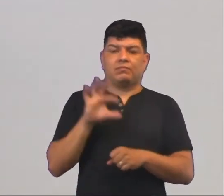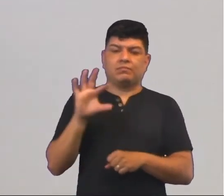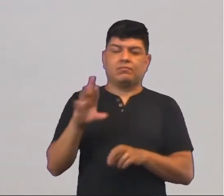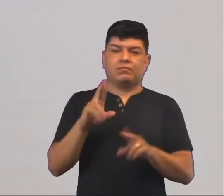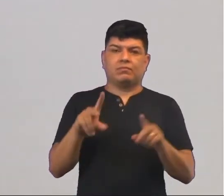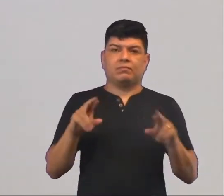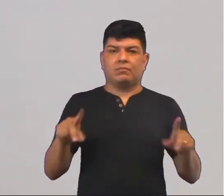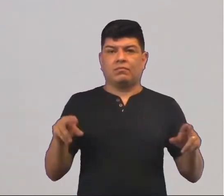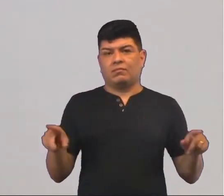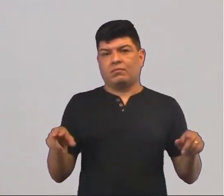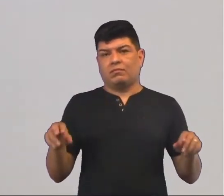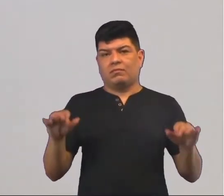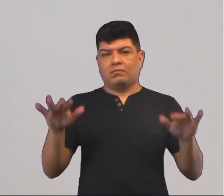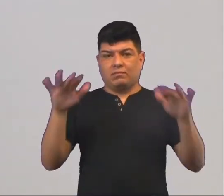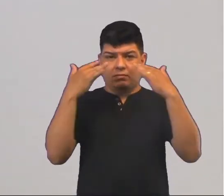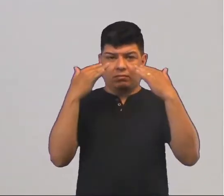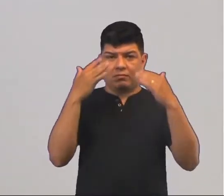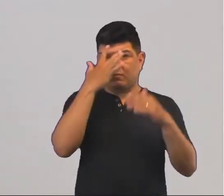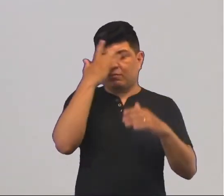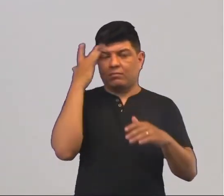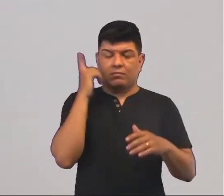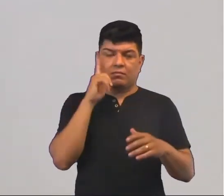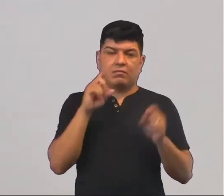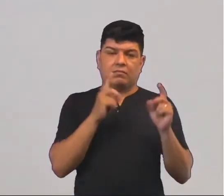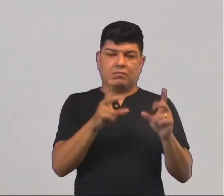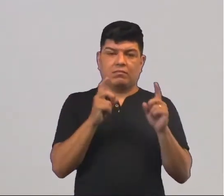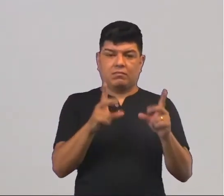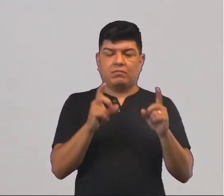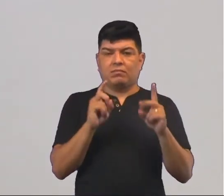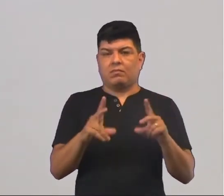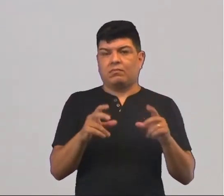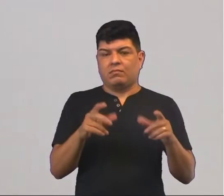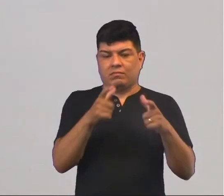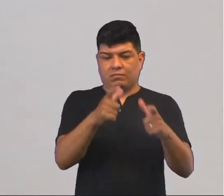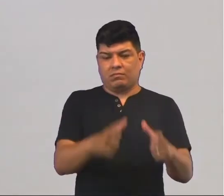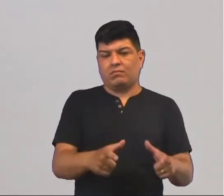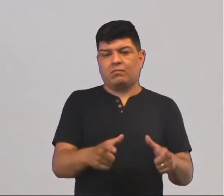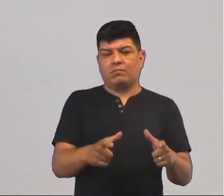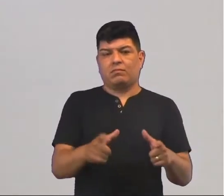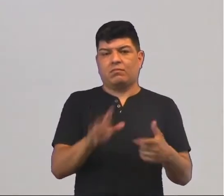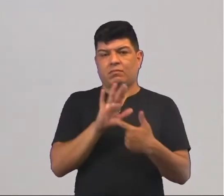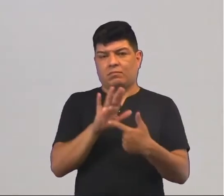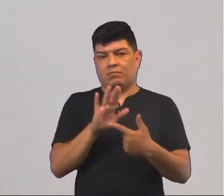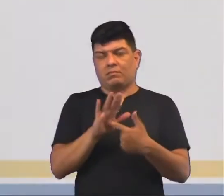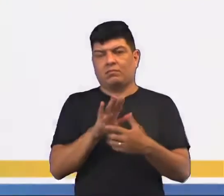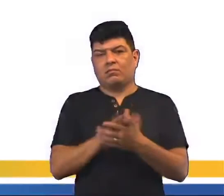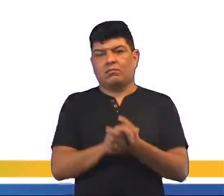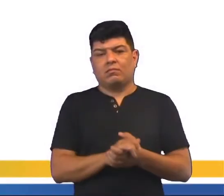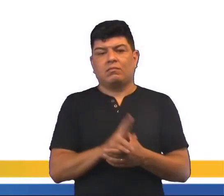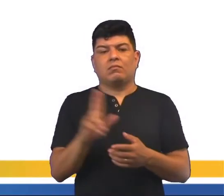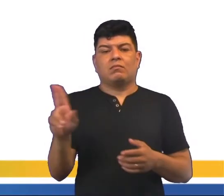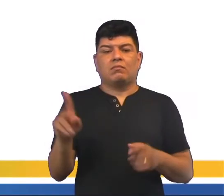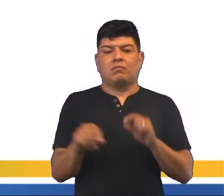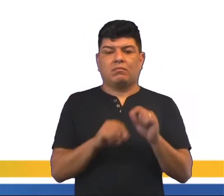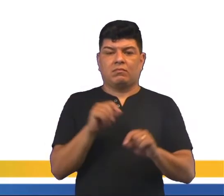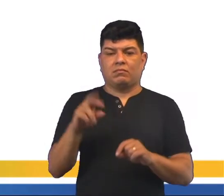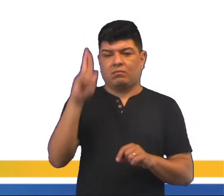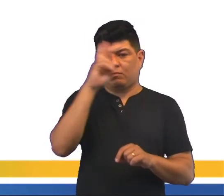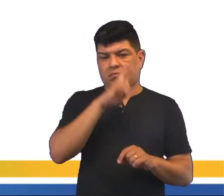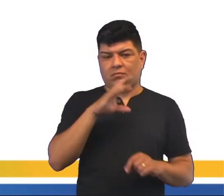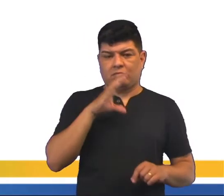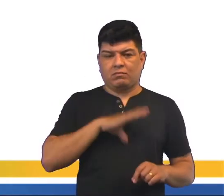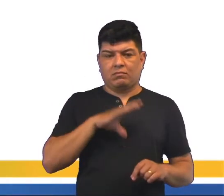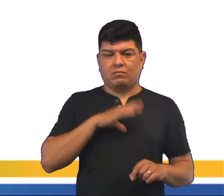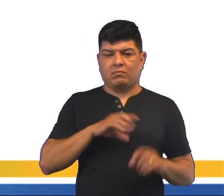diferente para chamar a atenção, para conseguir vender aqueles terrenos ali que estão sendo oferecidos. O nome disto aí é